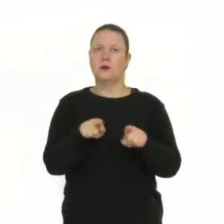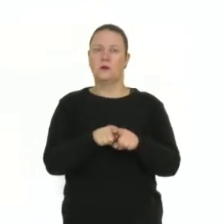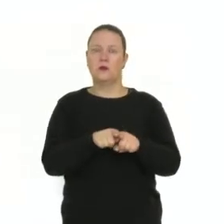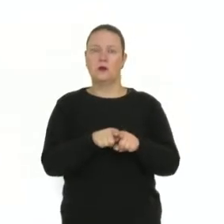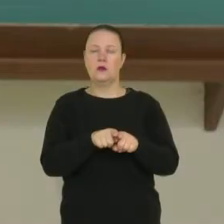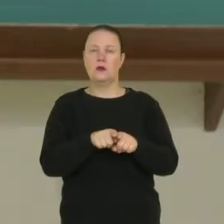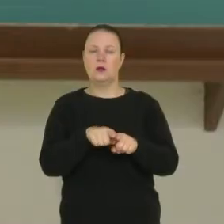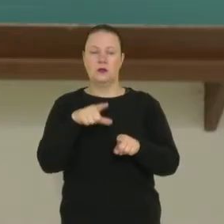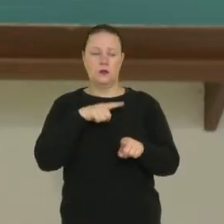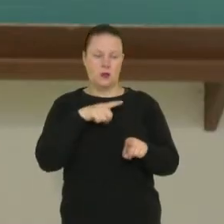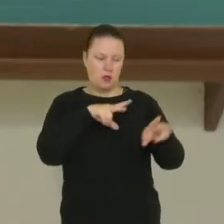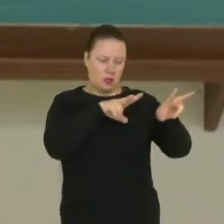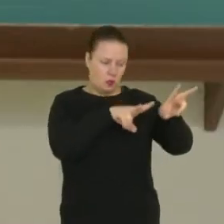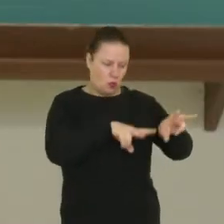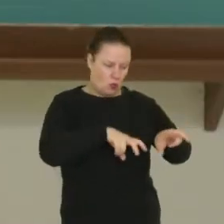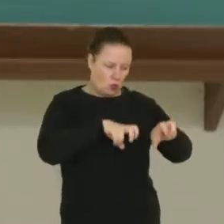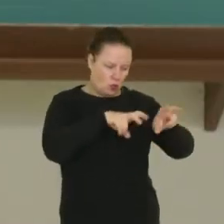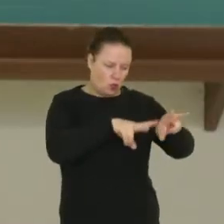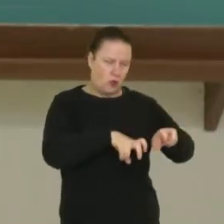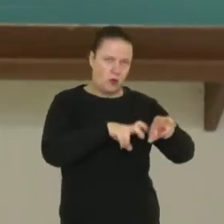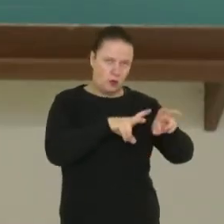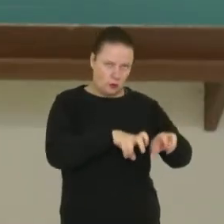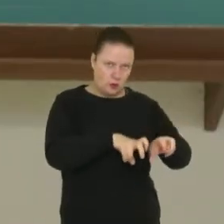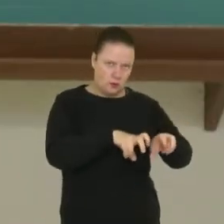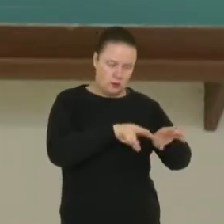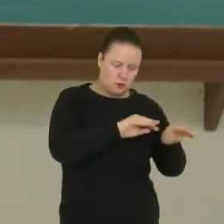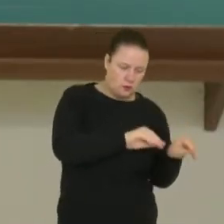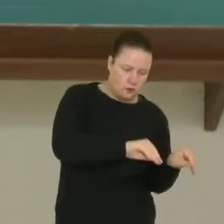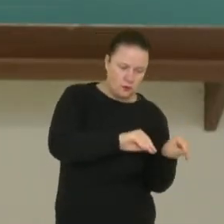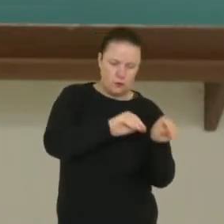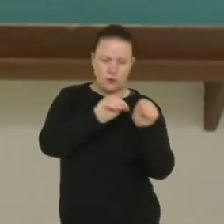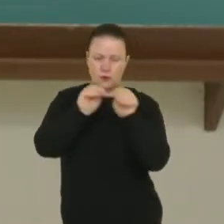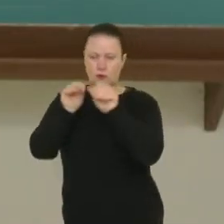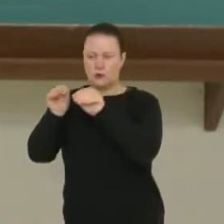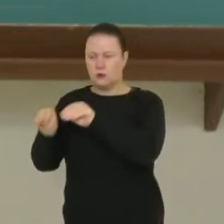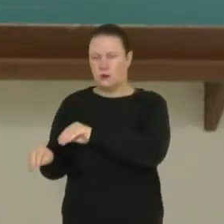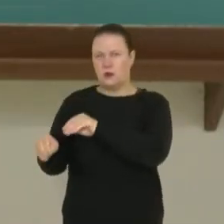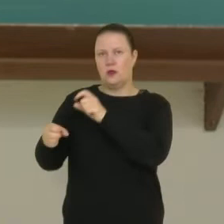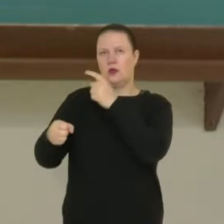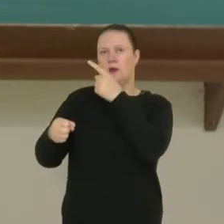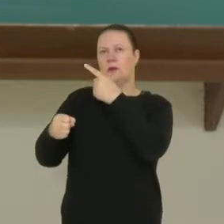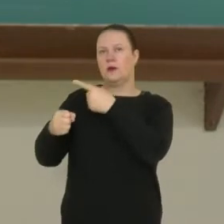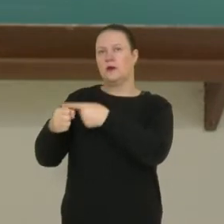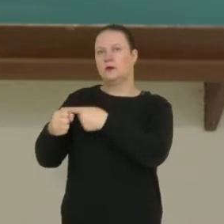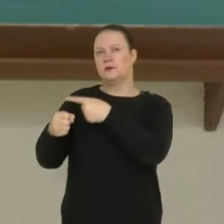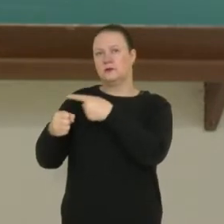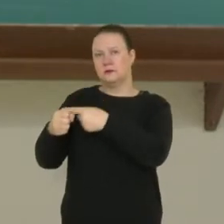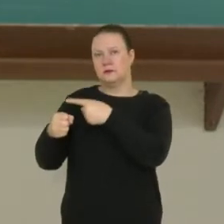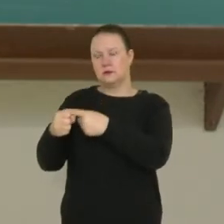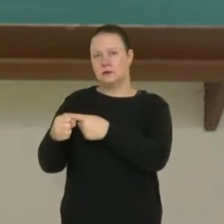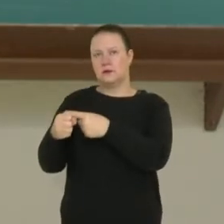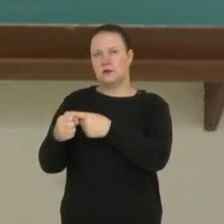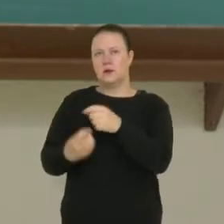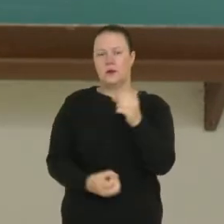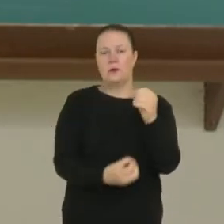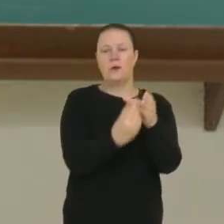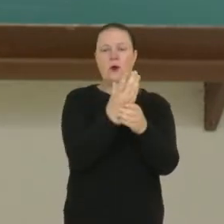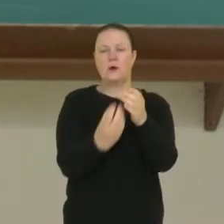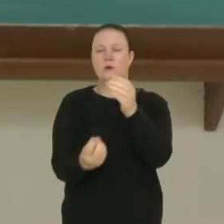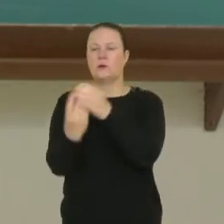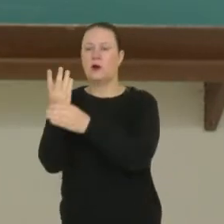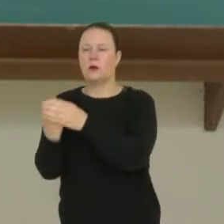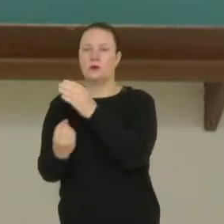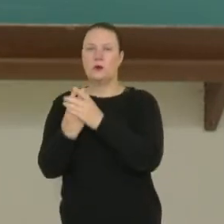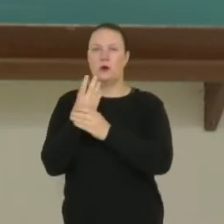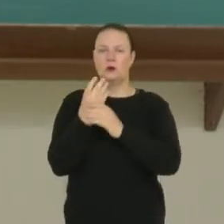da área rural, pela mecanização do campo, o êxodo rural e também pelas indústrias que começaram a se automatizar